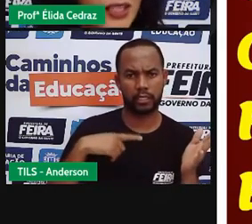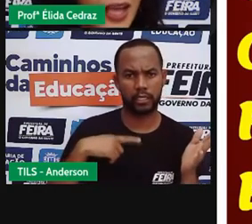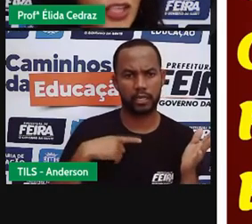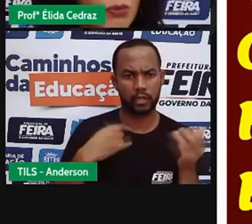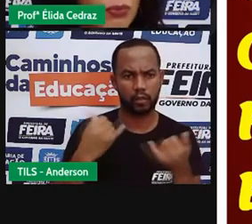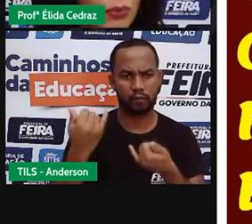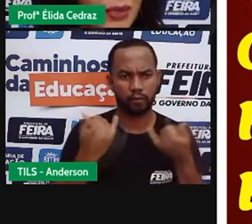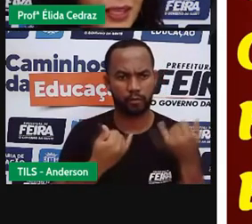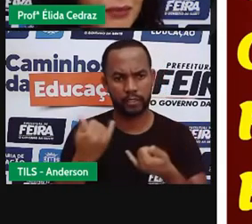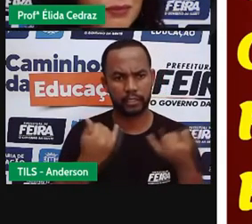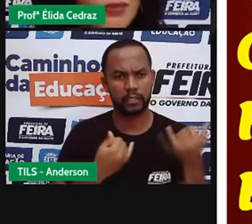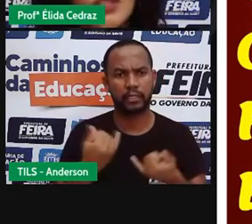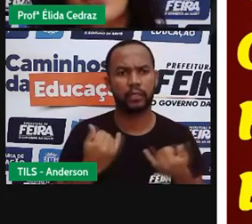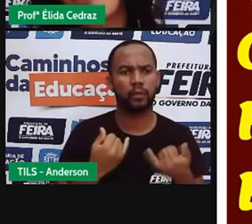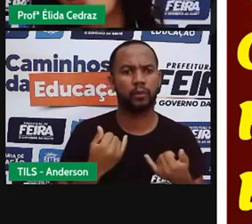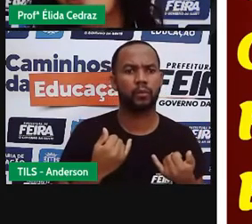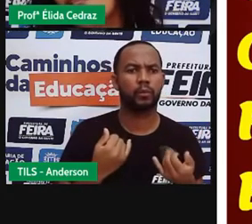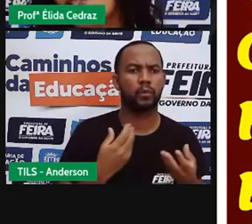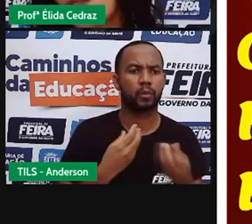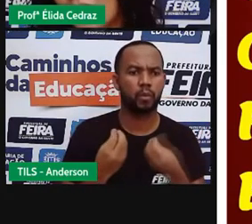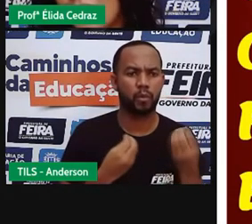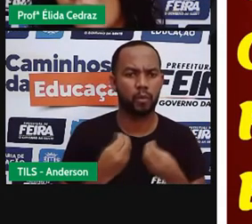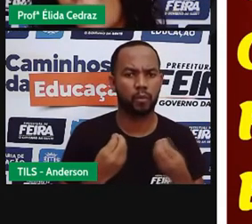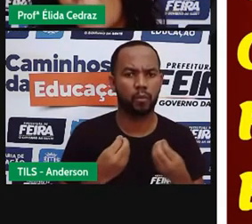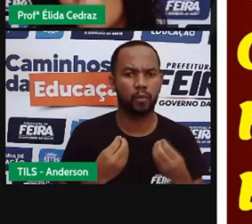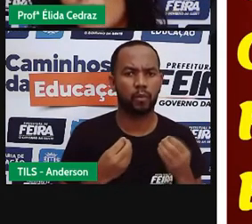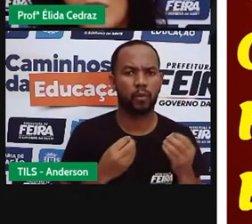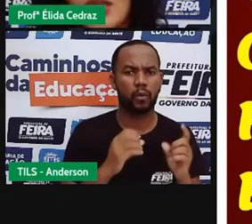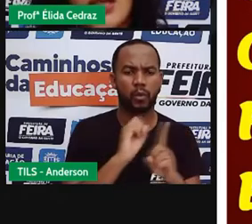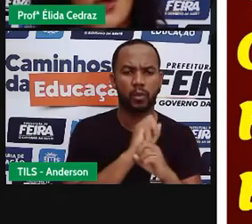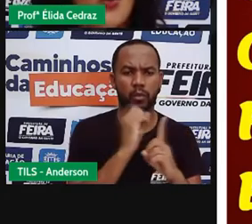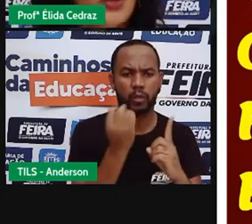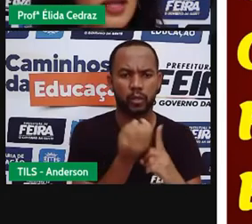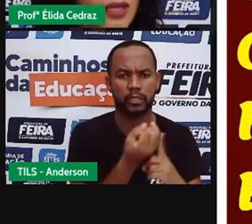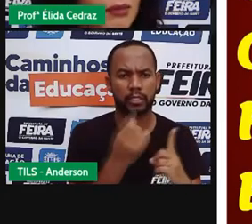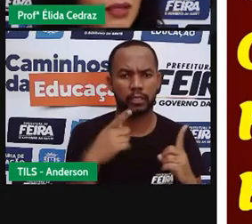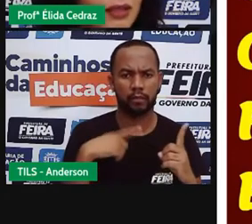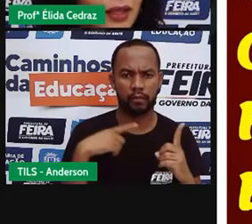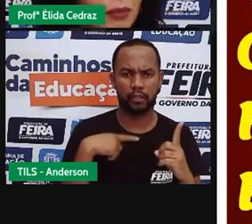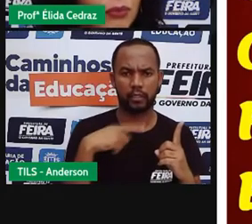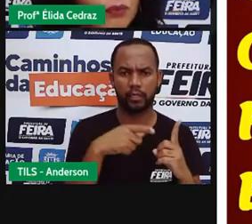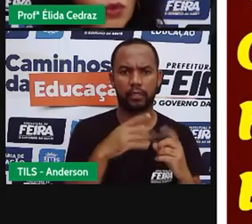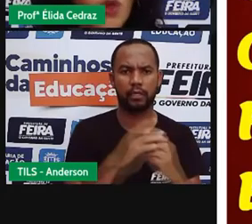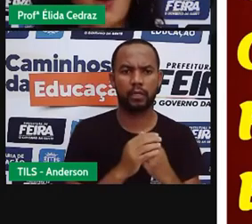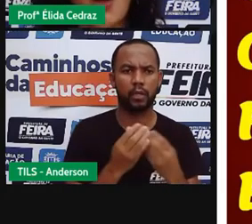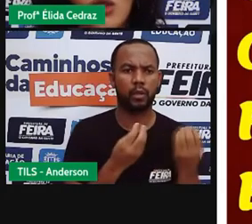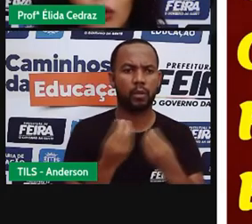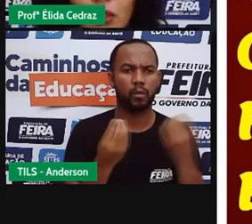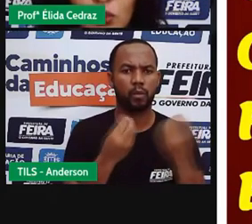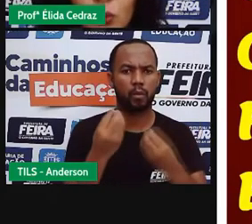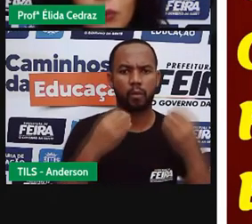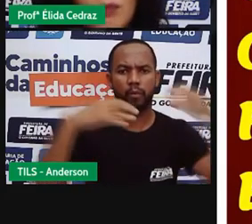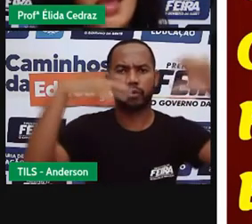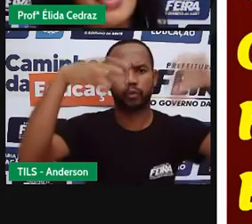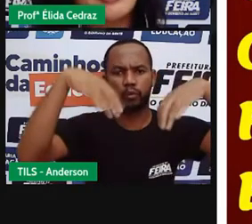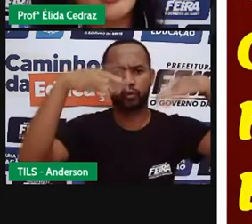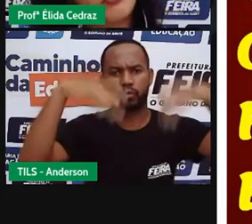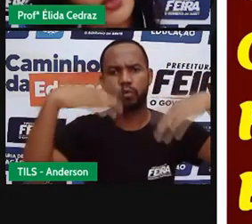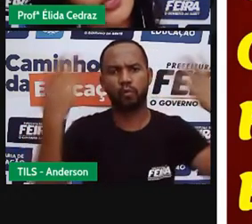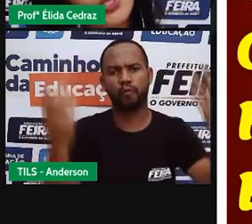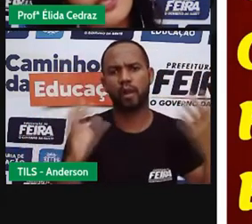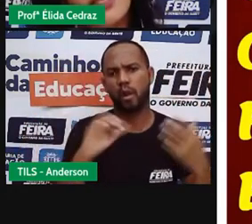utilidade pública, coluna social, o clima e tempo, horóscopo,